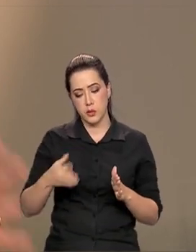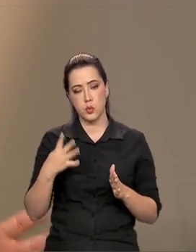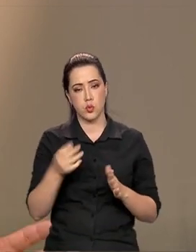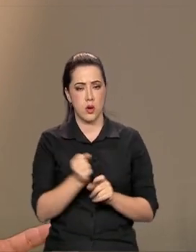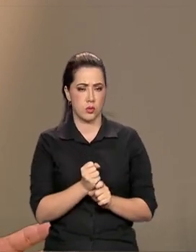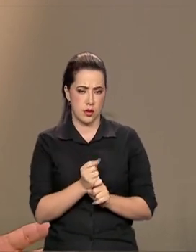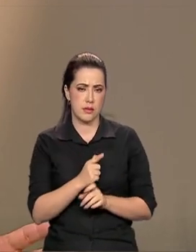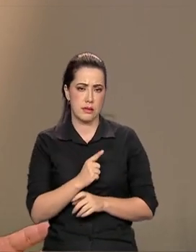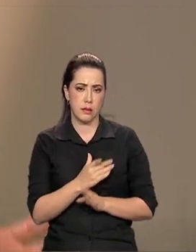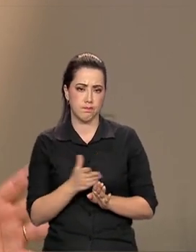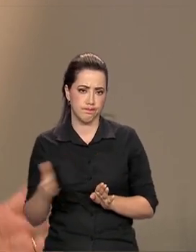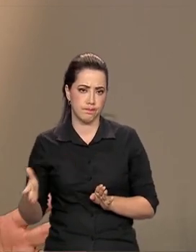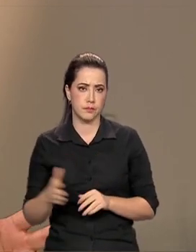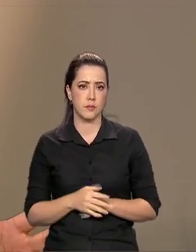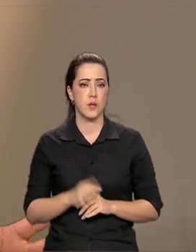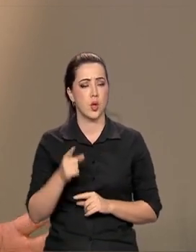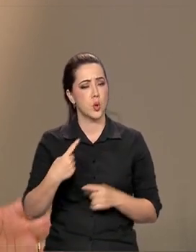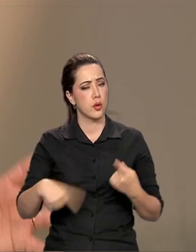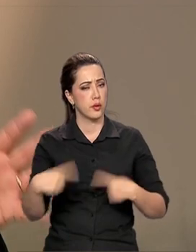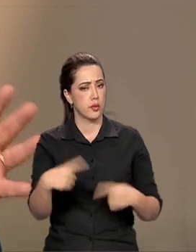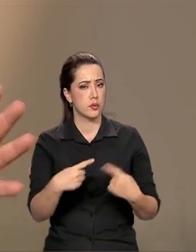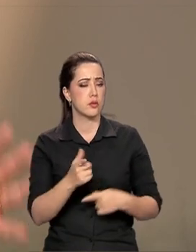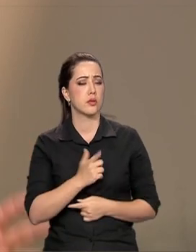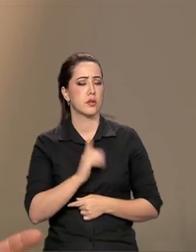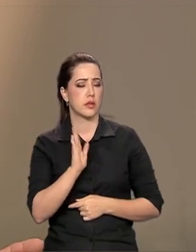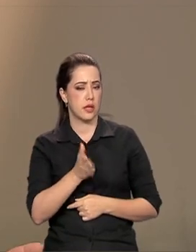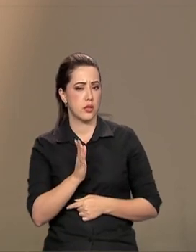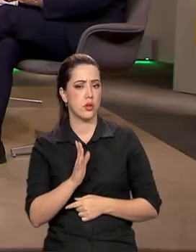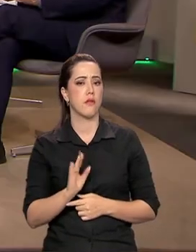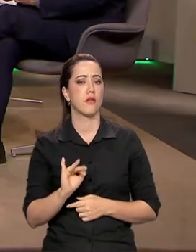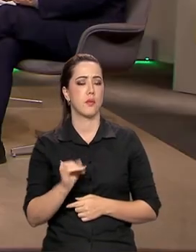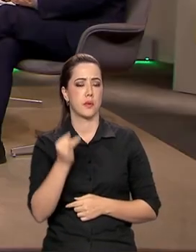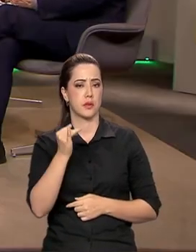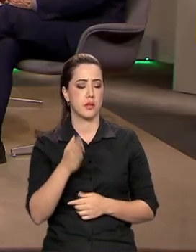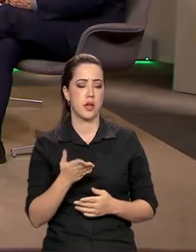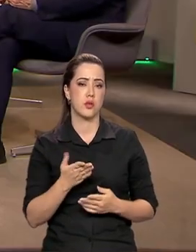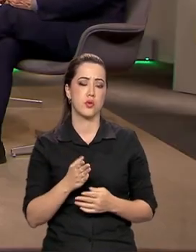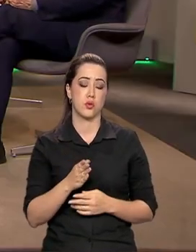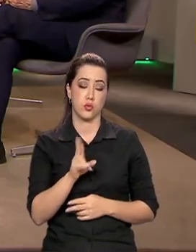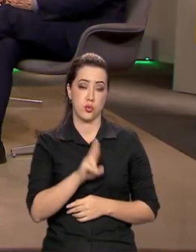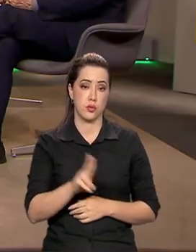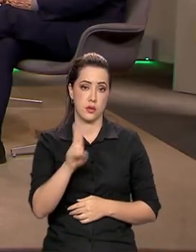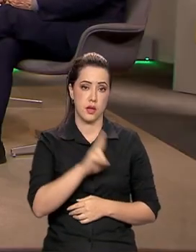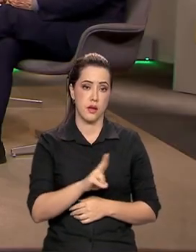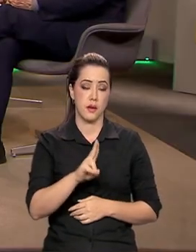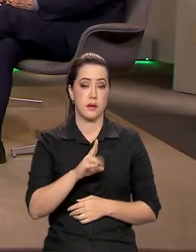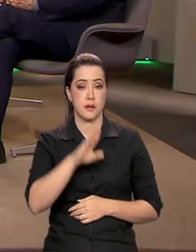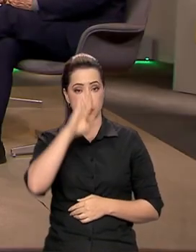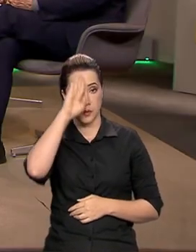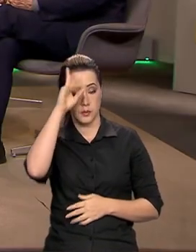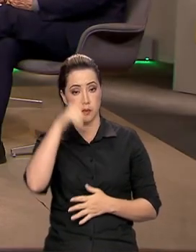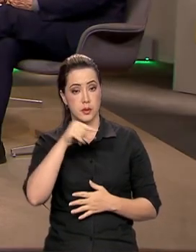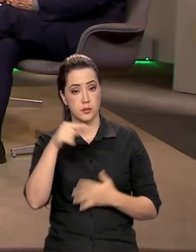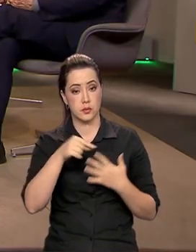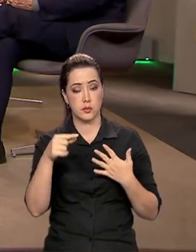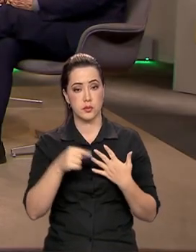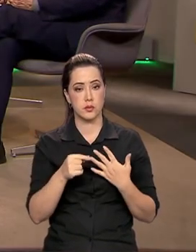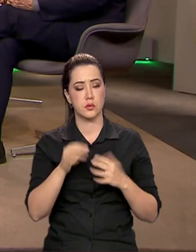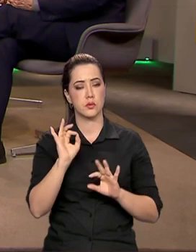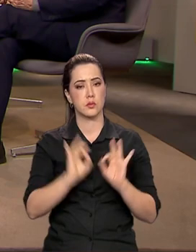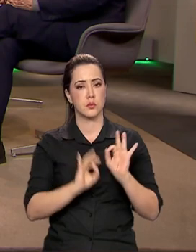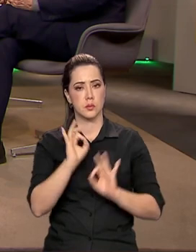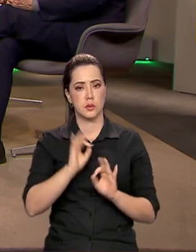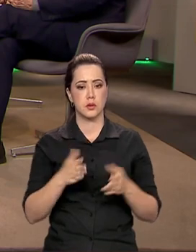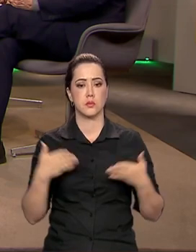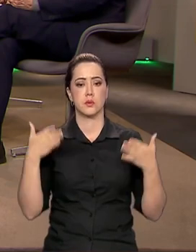Então, tudo o que foi debatido será aproveitado. Tem as prioridades, serão incorporadas diretamente no planejamento